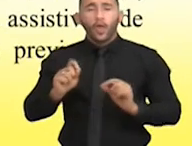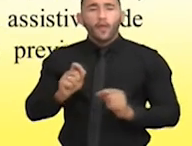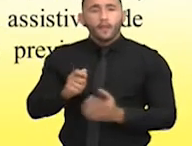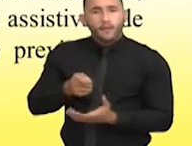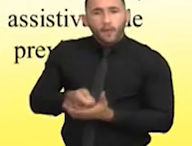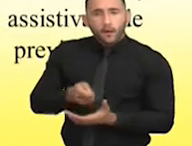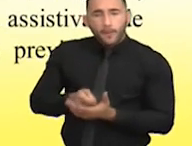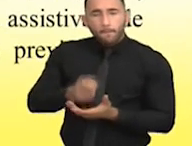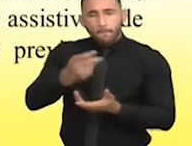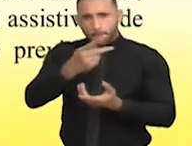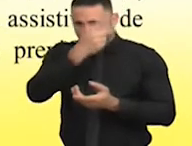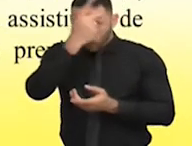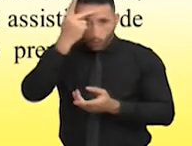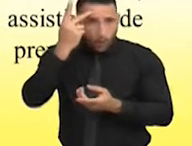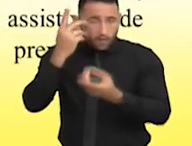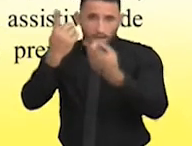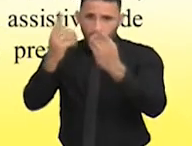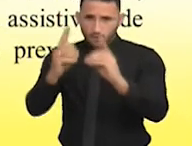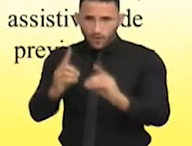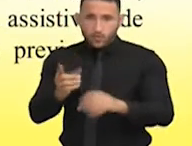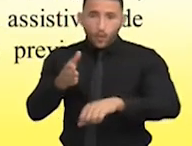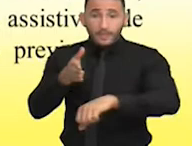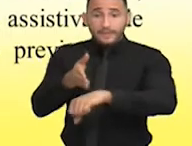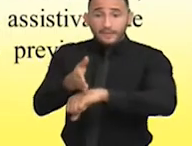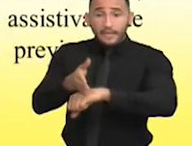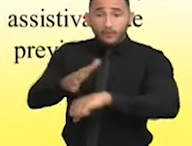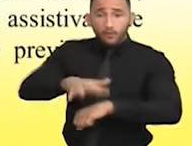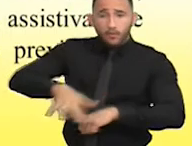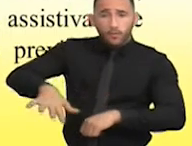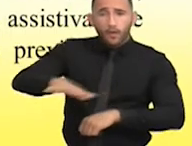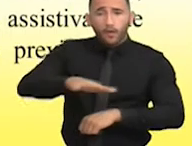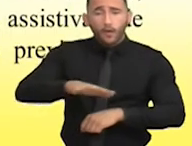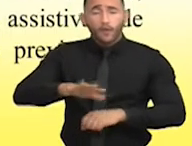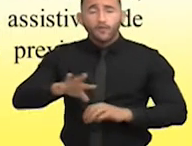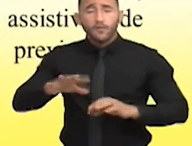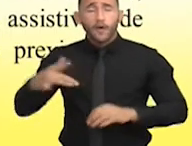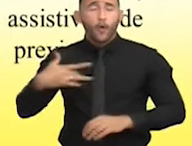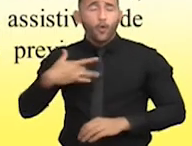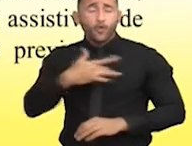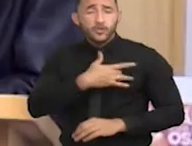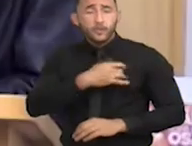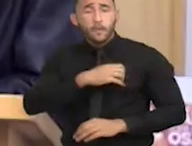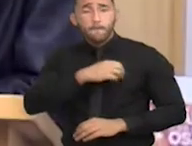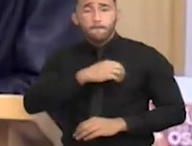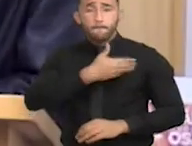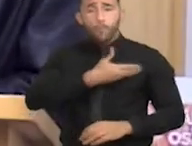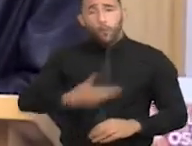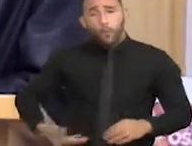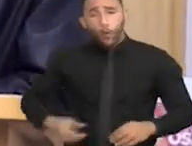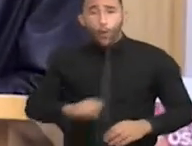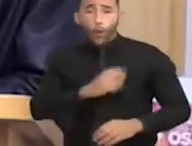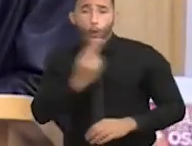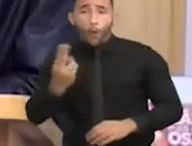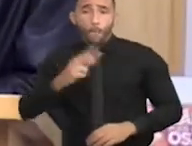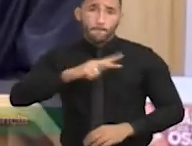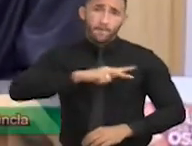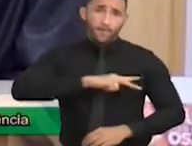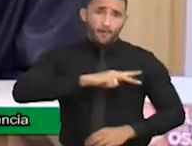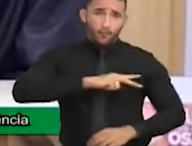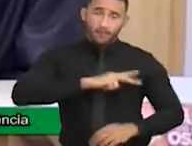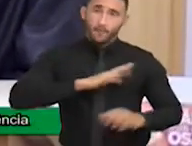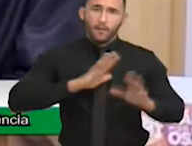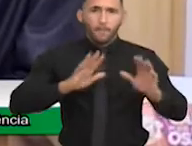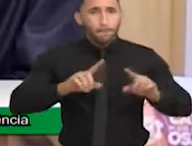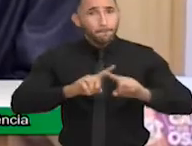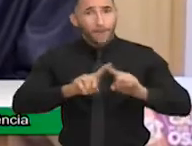com deficiência o acesso aos serviços de saúde, tanto públicos como privados. E aí, que nós temos hoje?